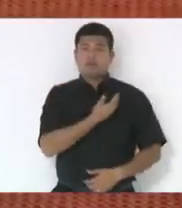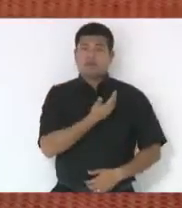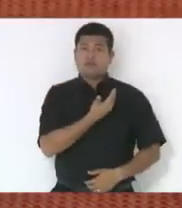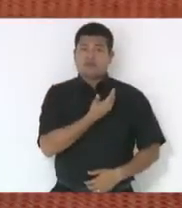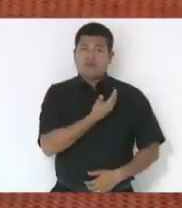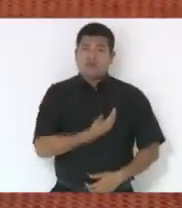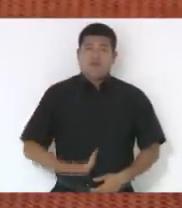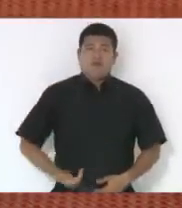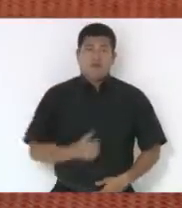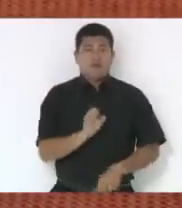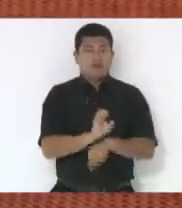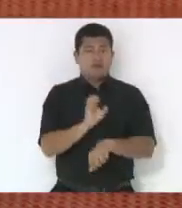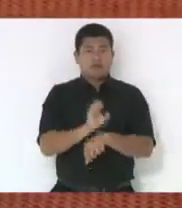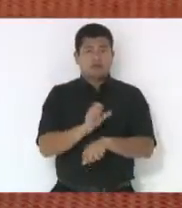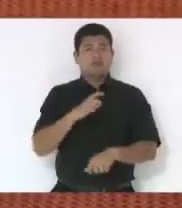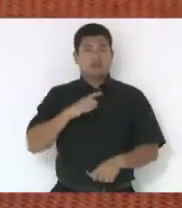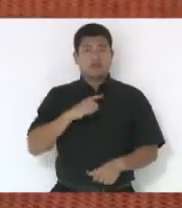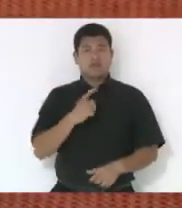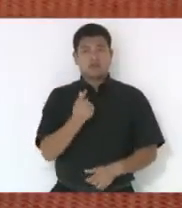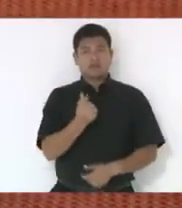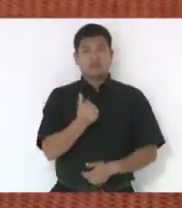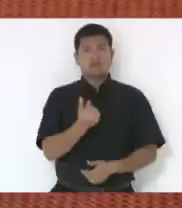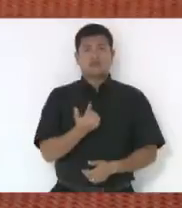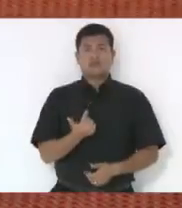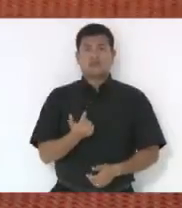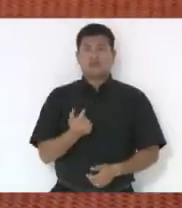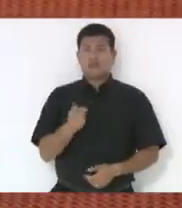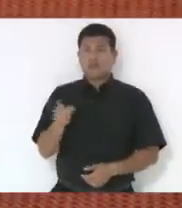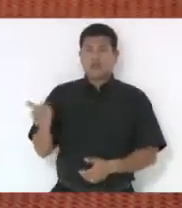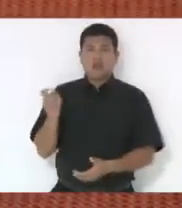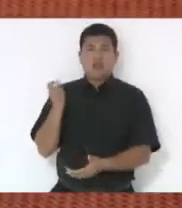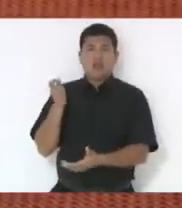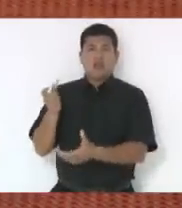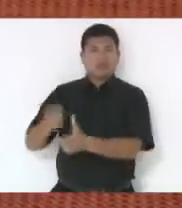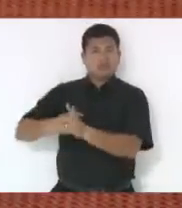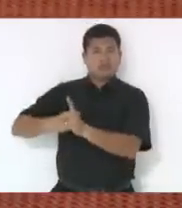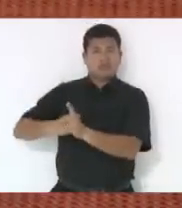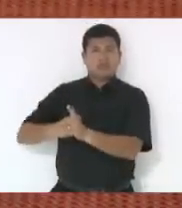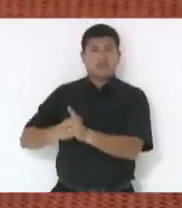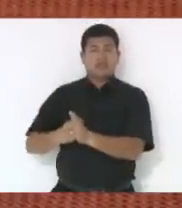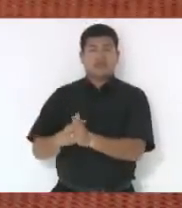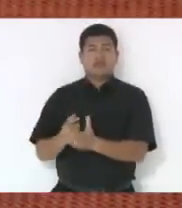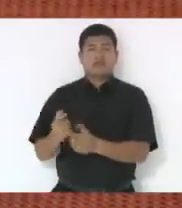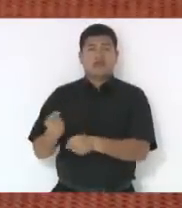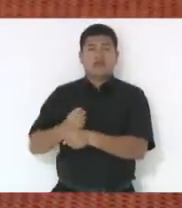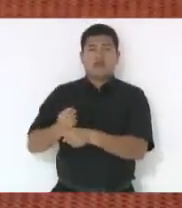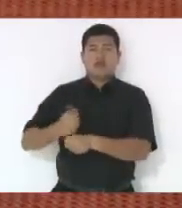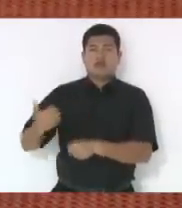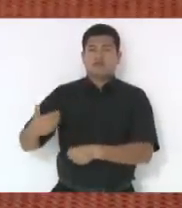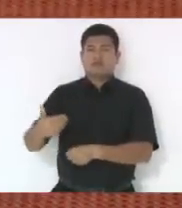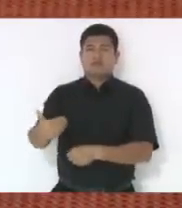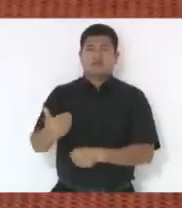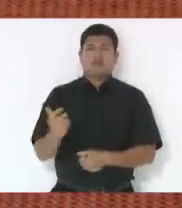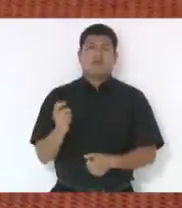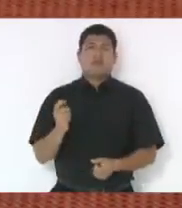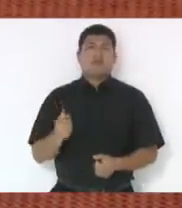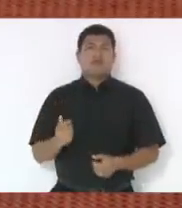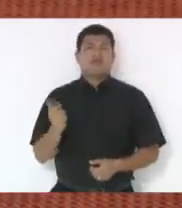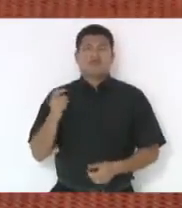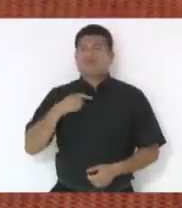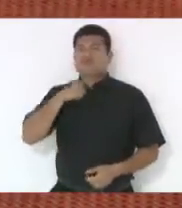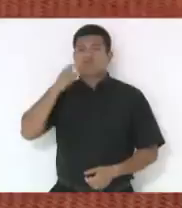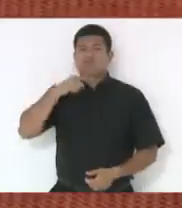os devedores não têm demonstrado, ao longo de muitos anos, capacidade de